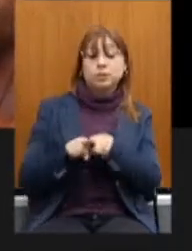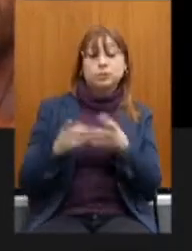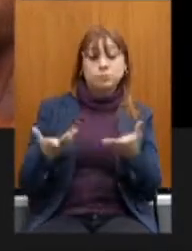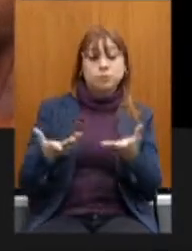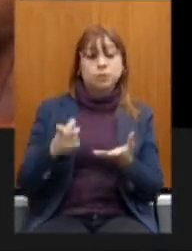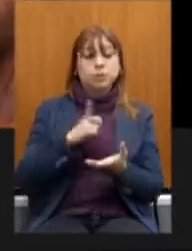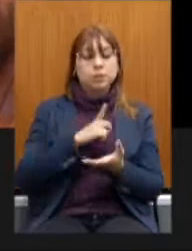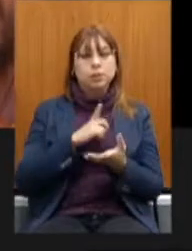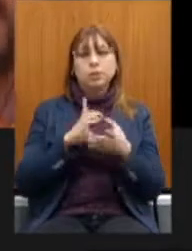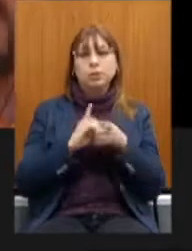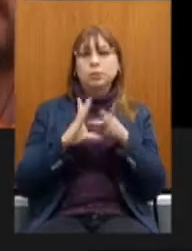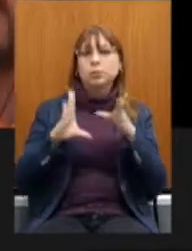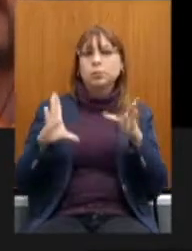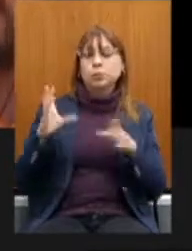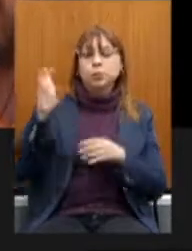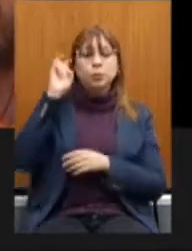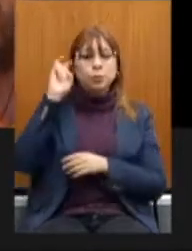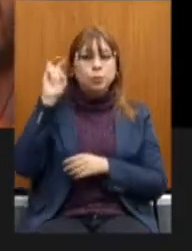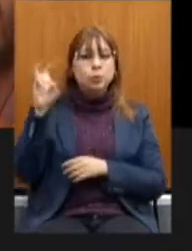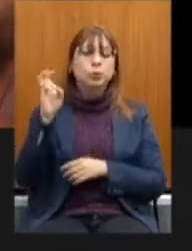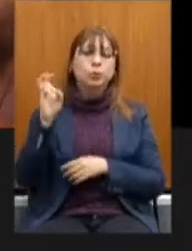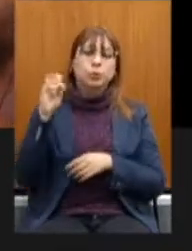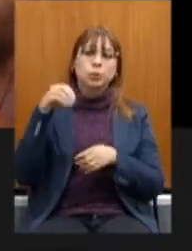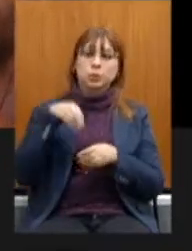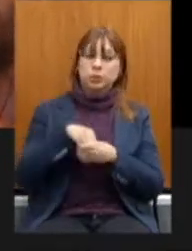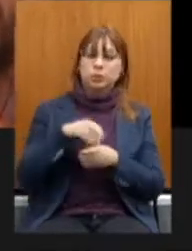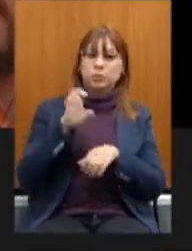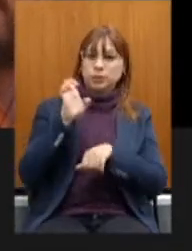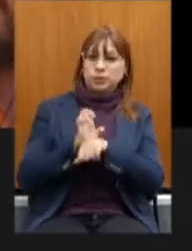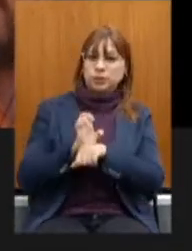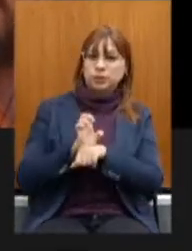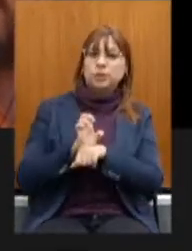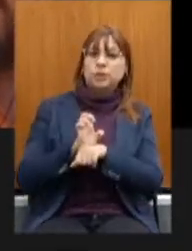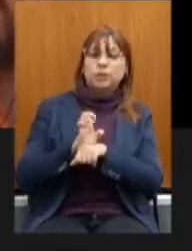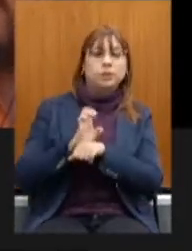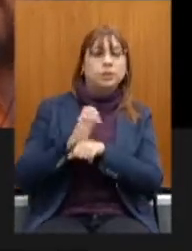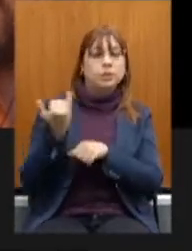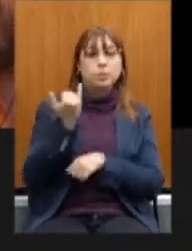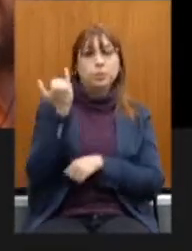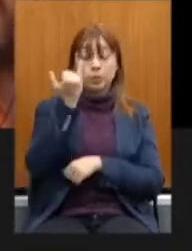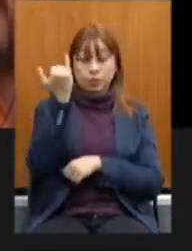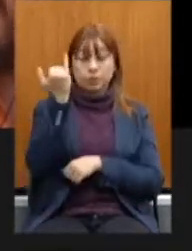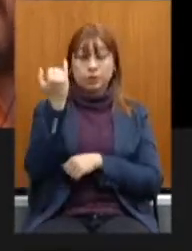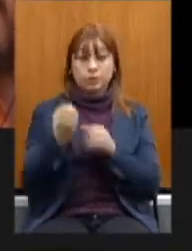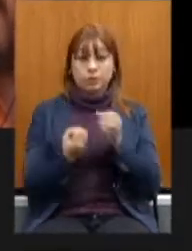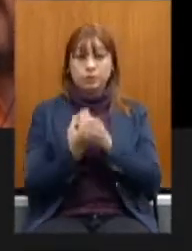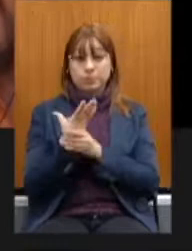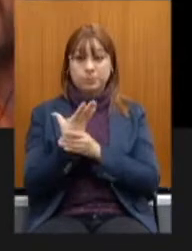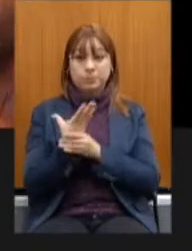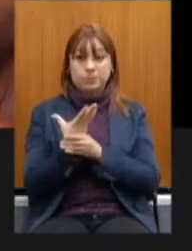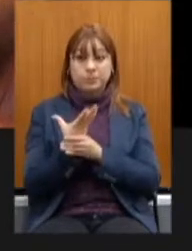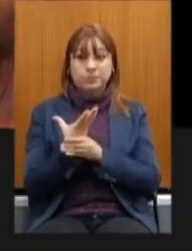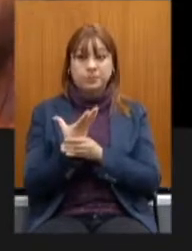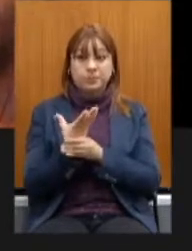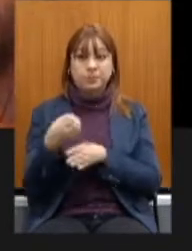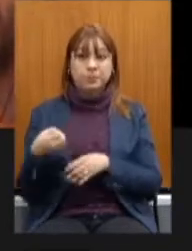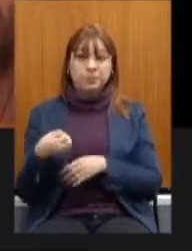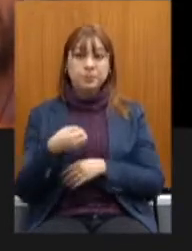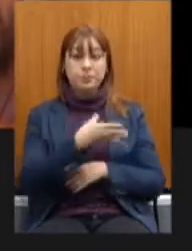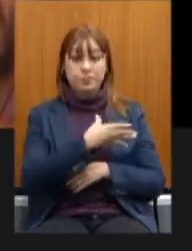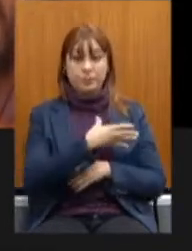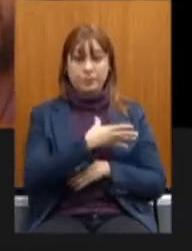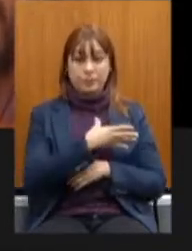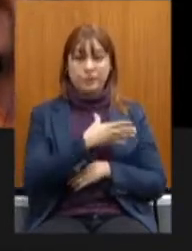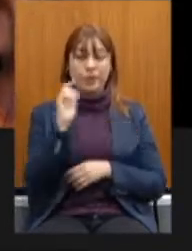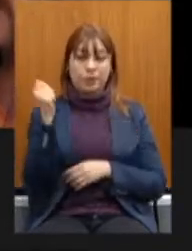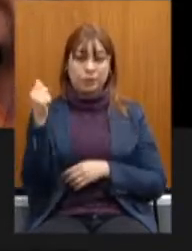democratização da cultura em nosso estado, sendo fundamental para o surgimento de novos artistas que almejam, durante a sua